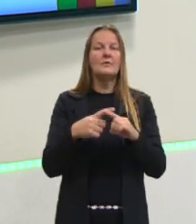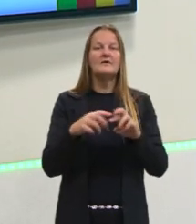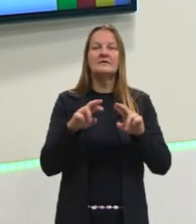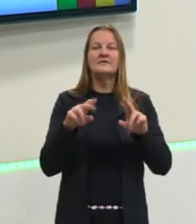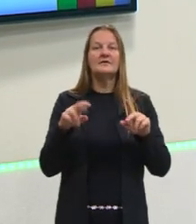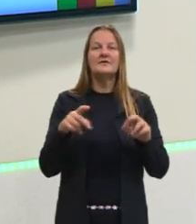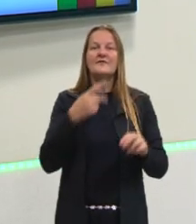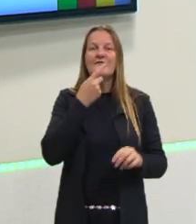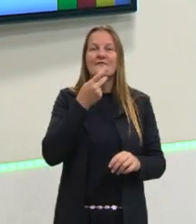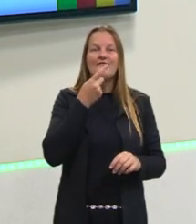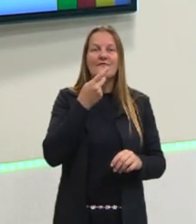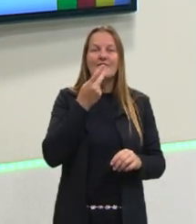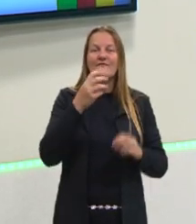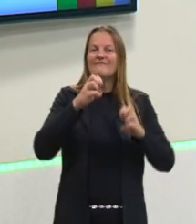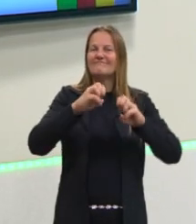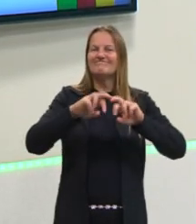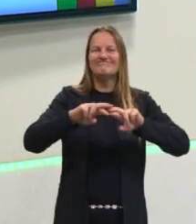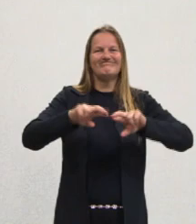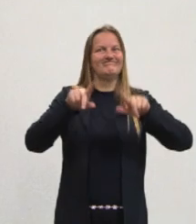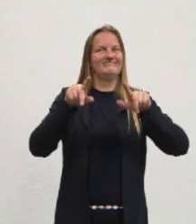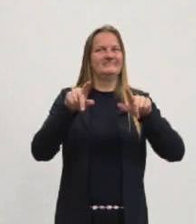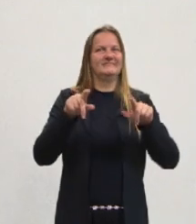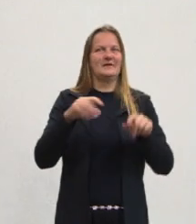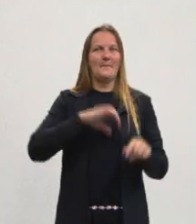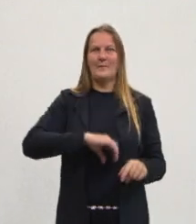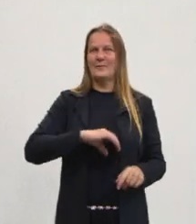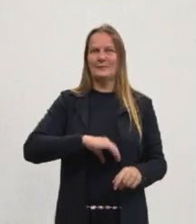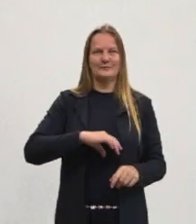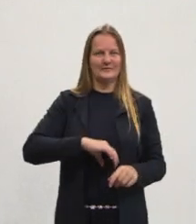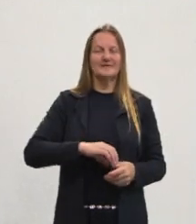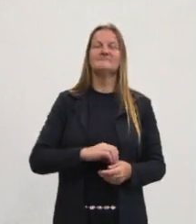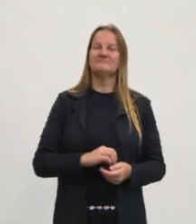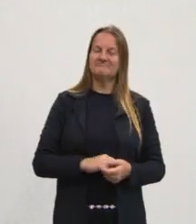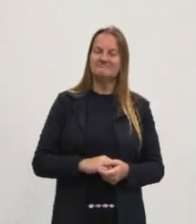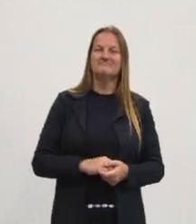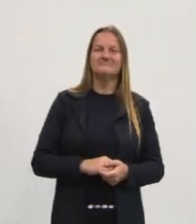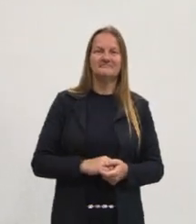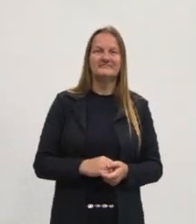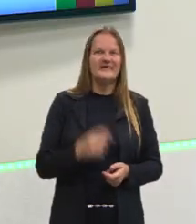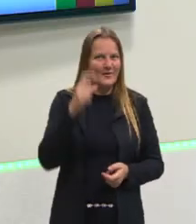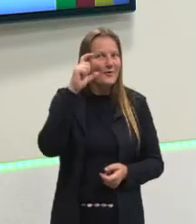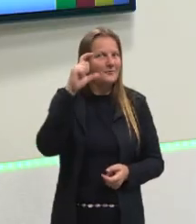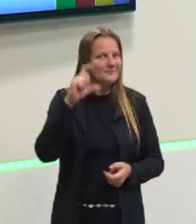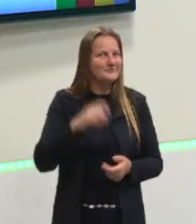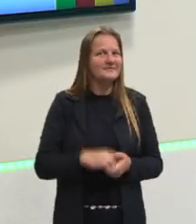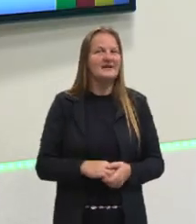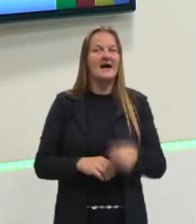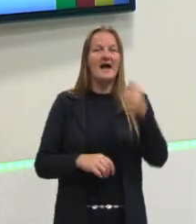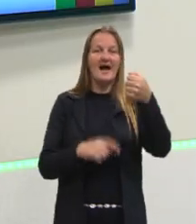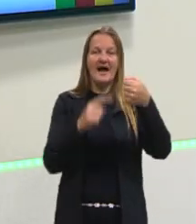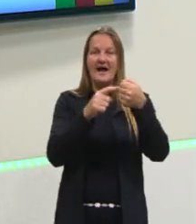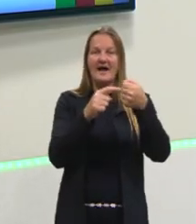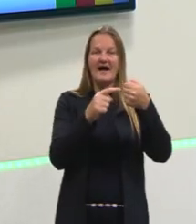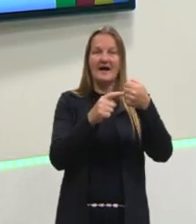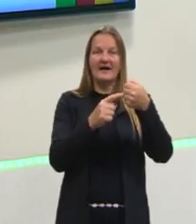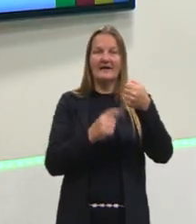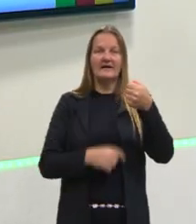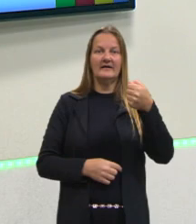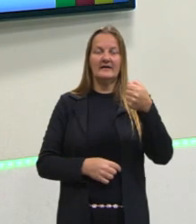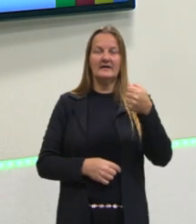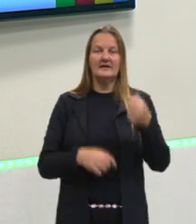pronunciadas de forma diferente da língua portuguesa. Por exemplo, a letra A na língua portuguesa, nós podemos falar